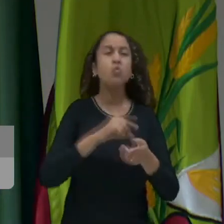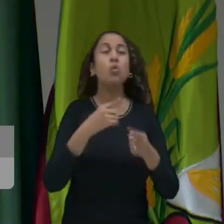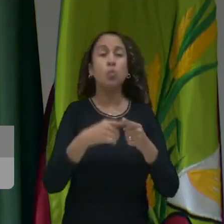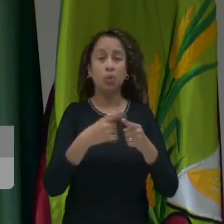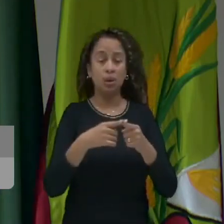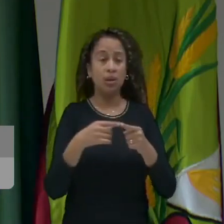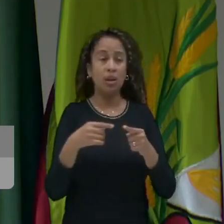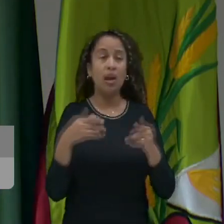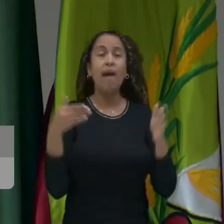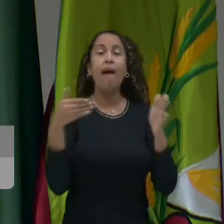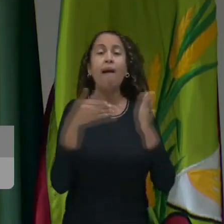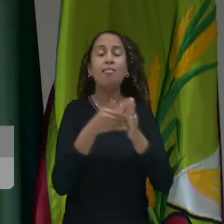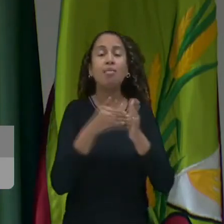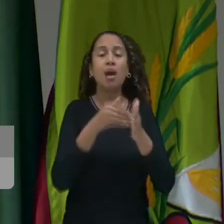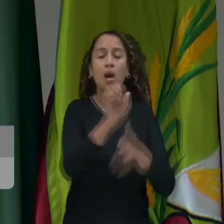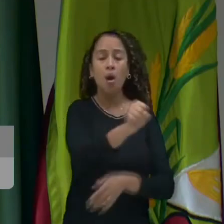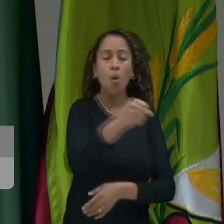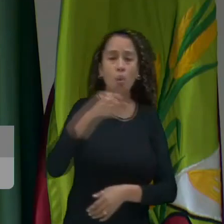roubar até portão inteiro.